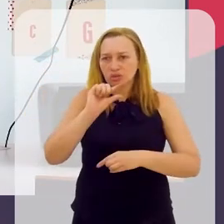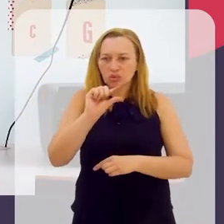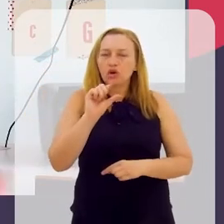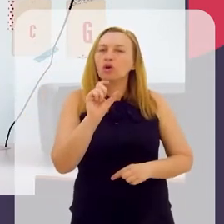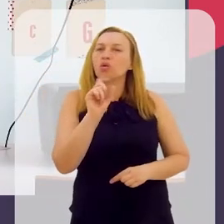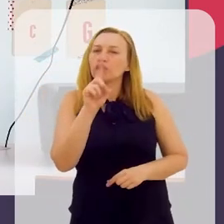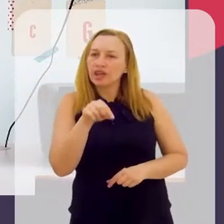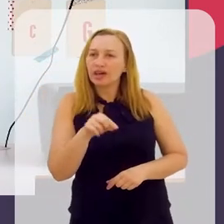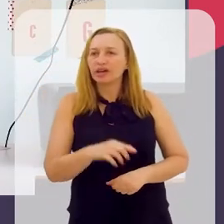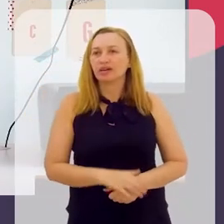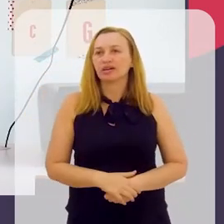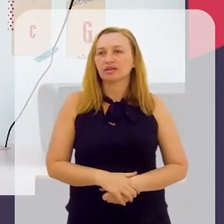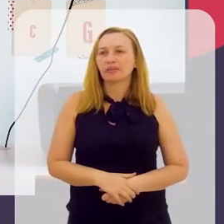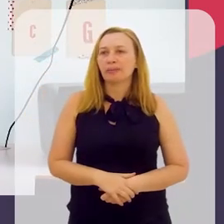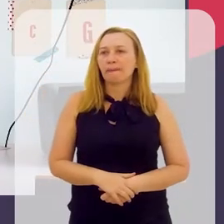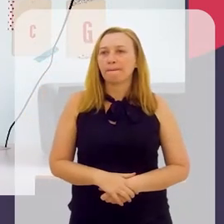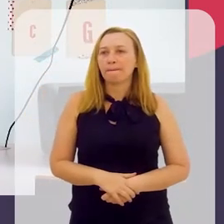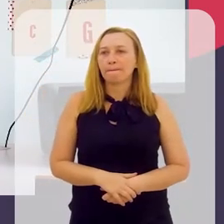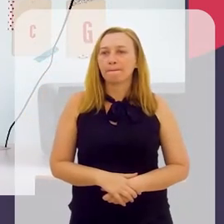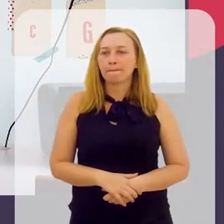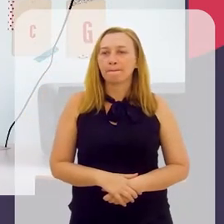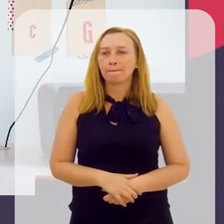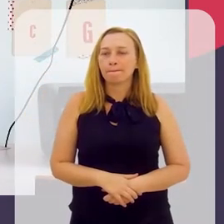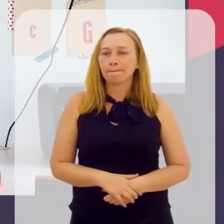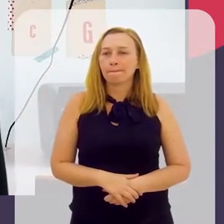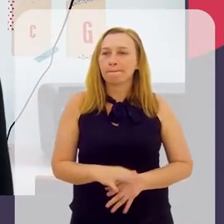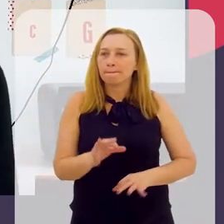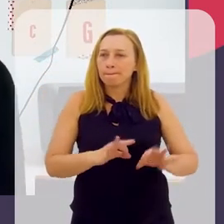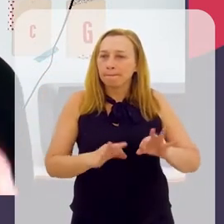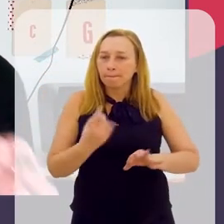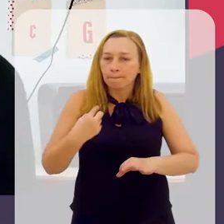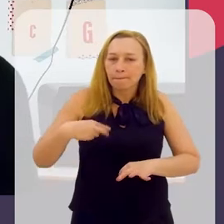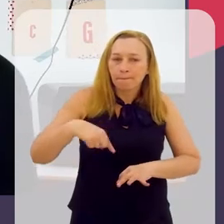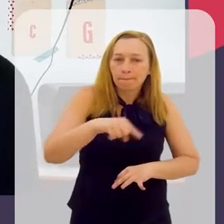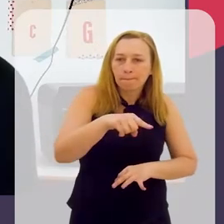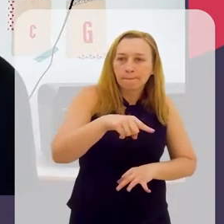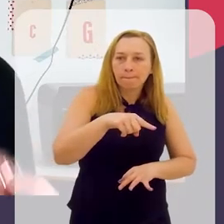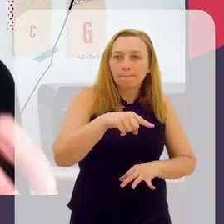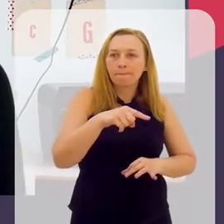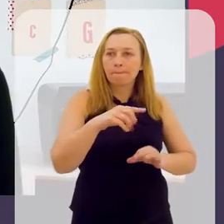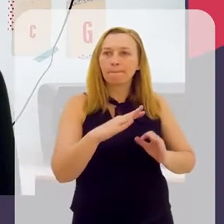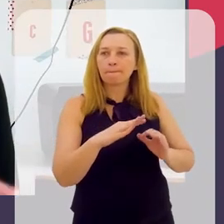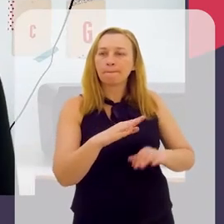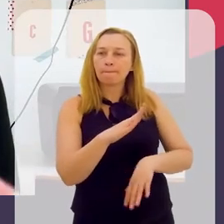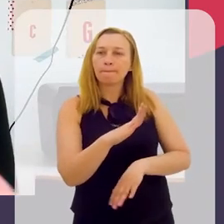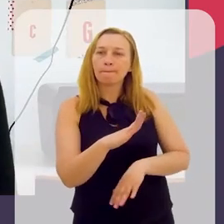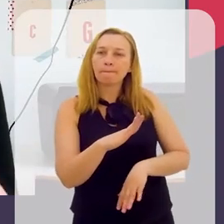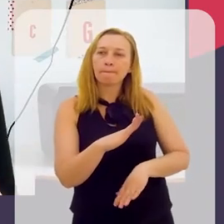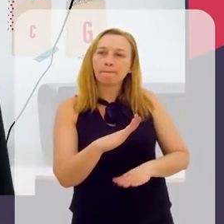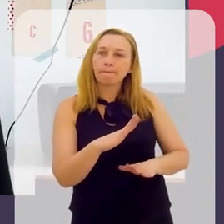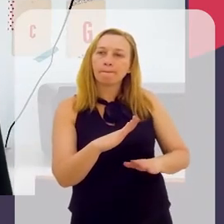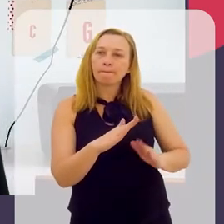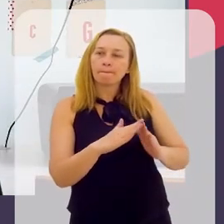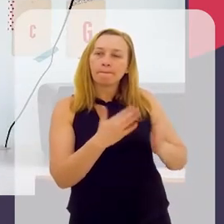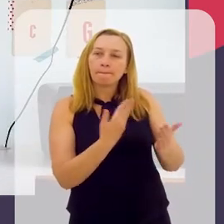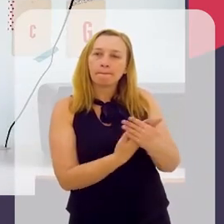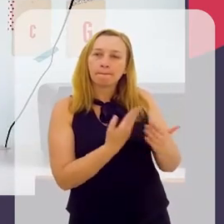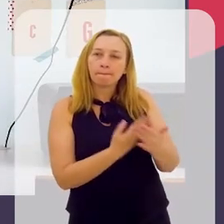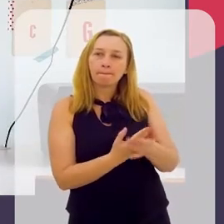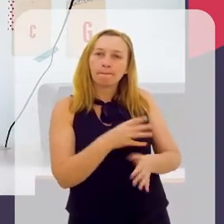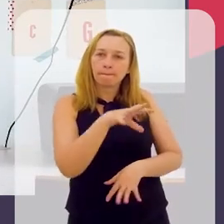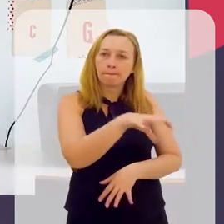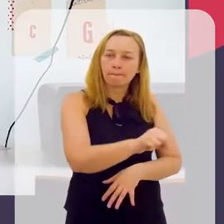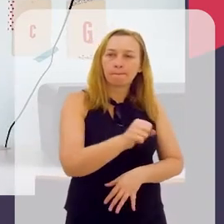o que é isso. O programa vai na escola ainda pegar o jovem que está no ensino médio, né?